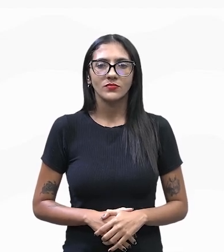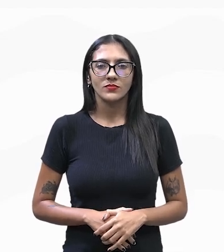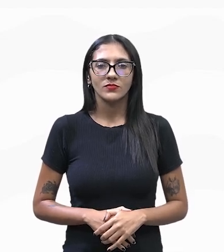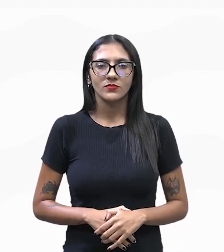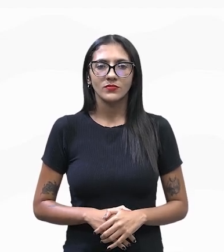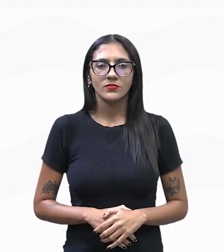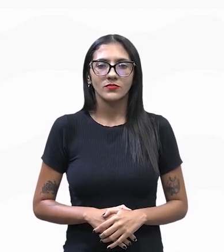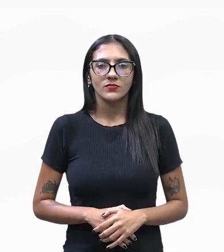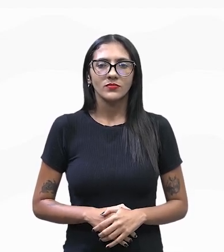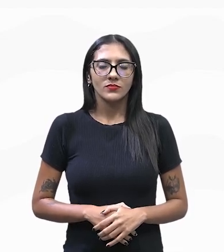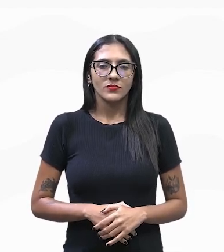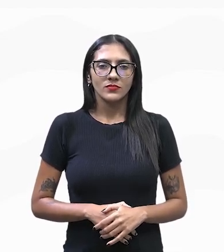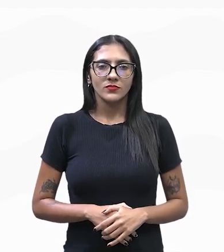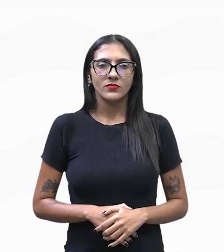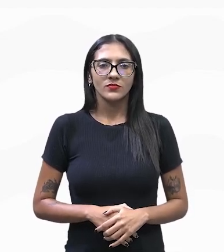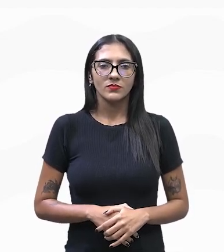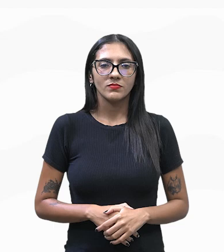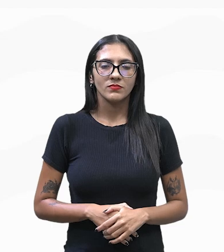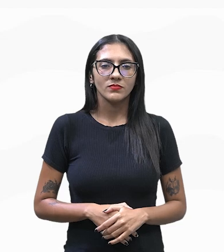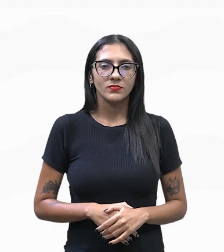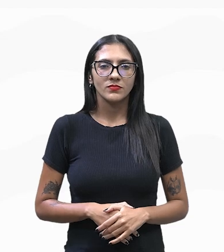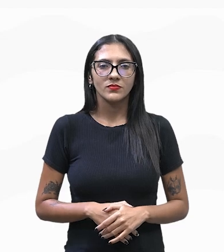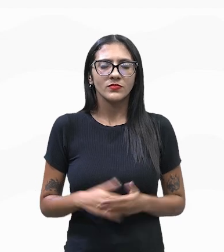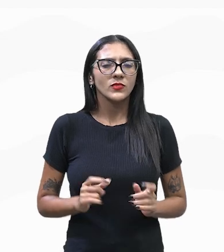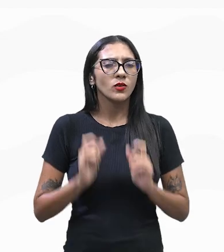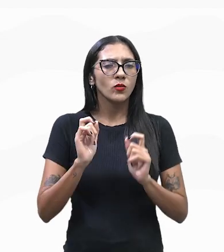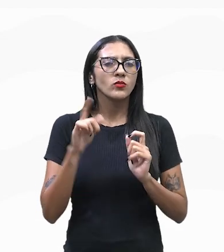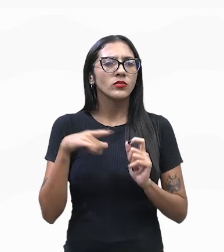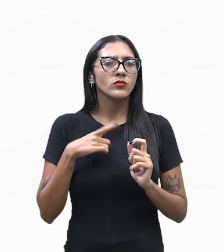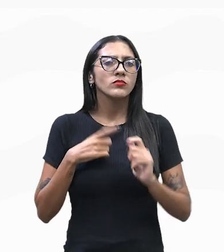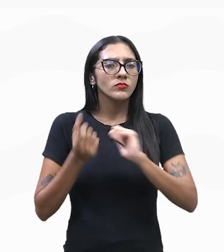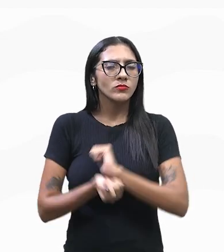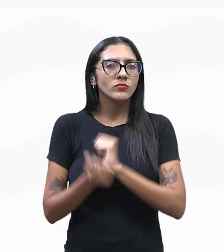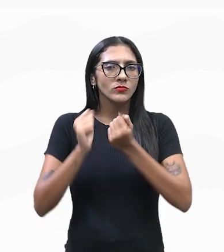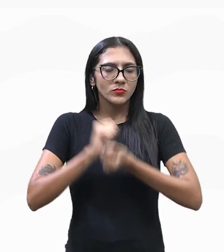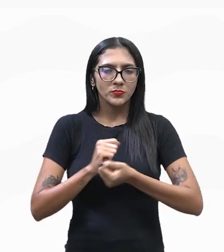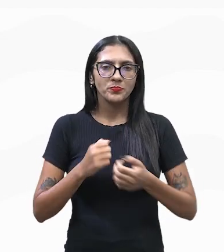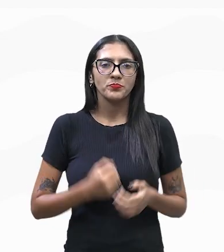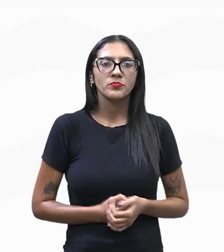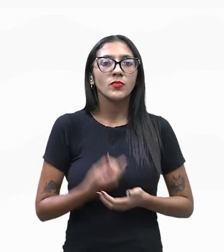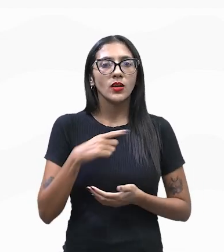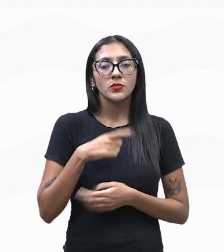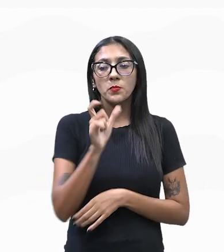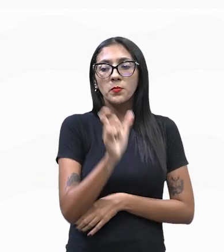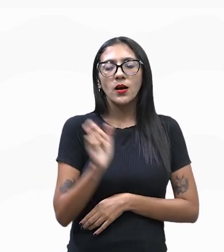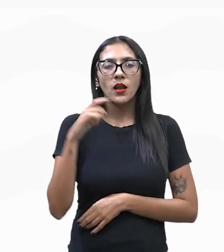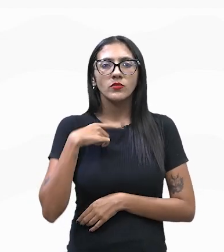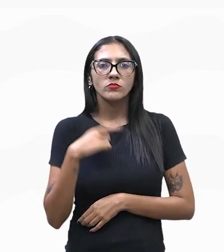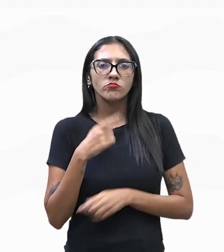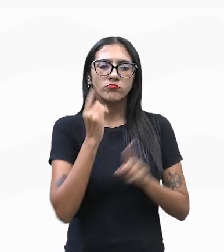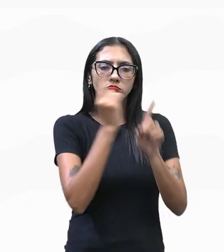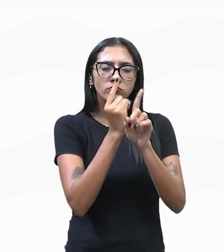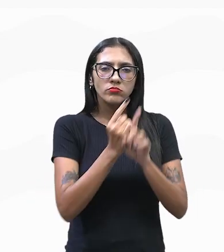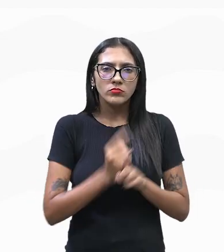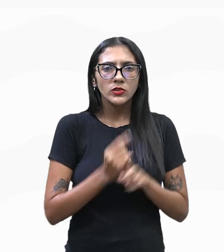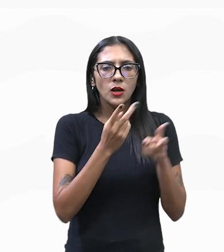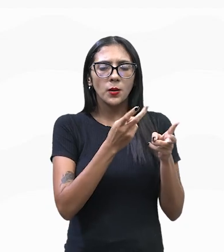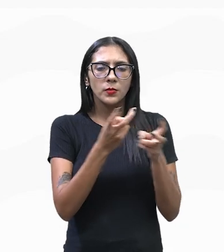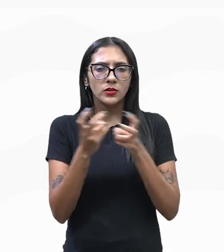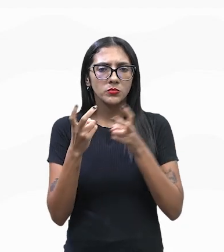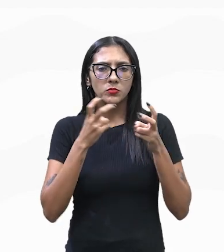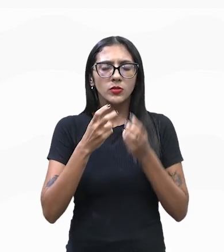the customer and the organization. O que que tá escrito aqui? Marketing é o processo de identificar, antecipar e satisfazer